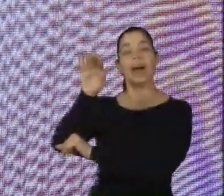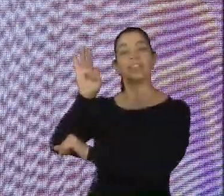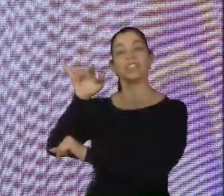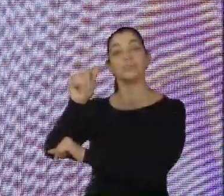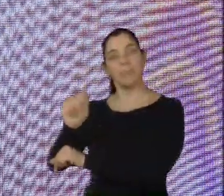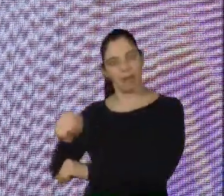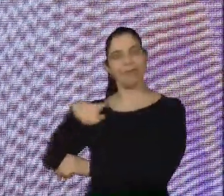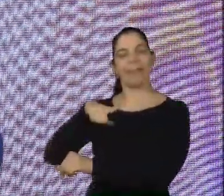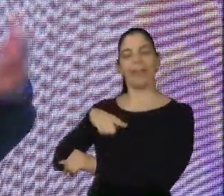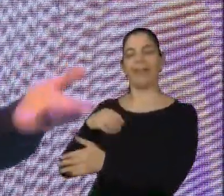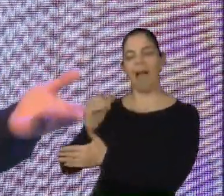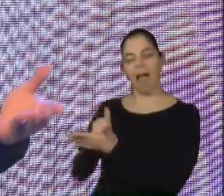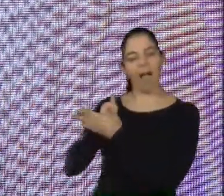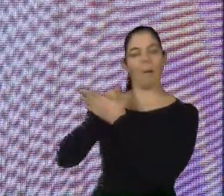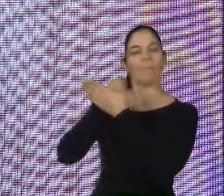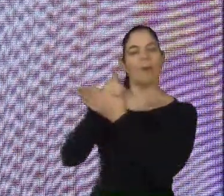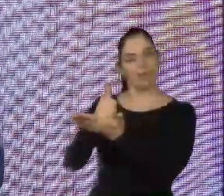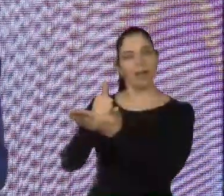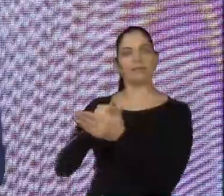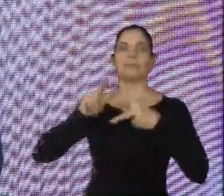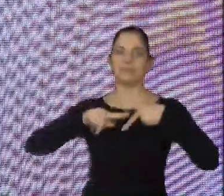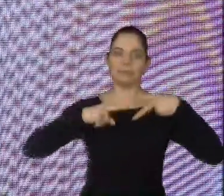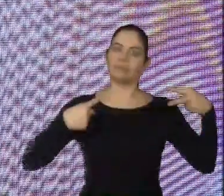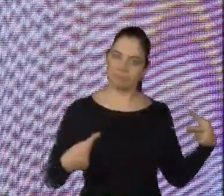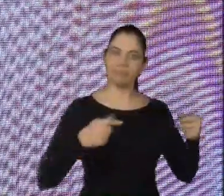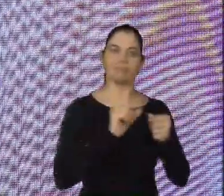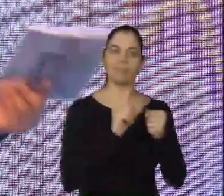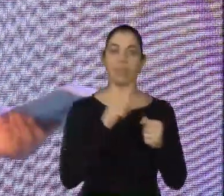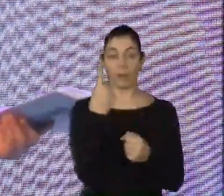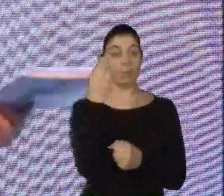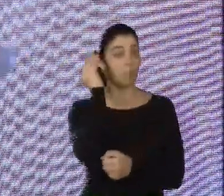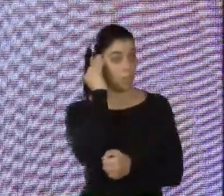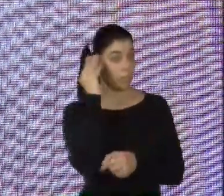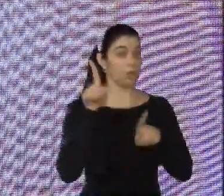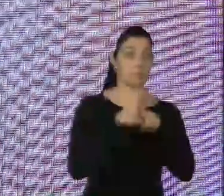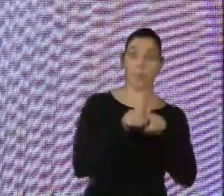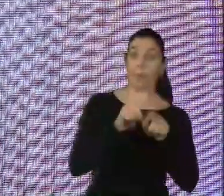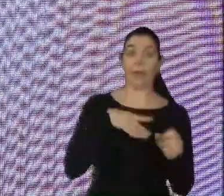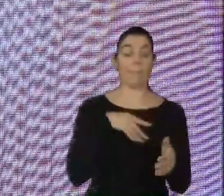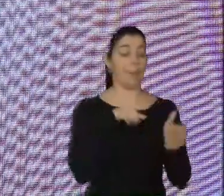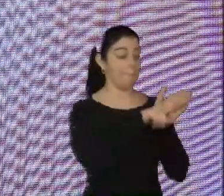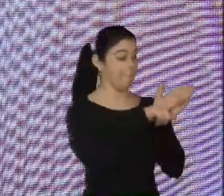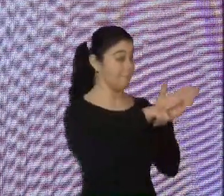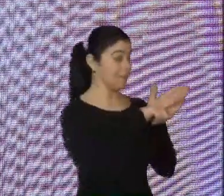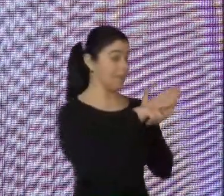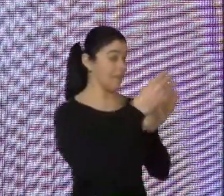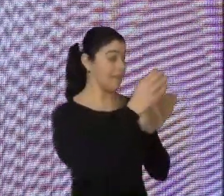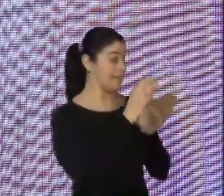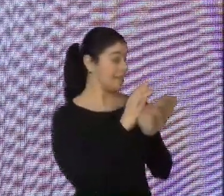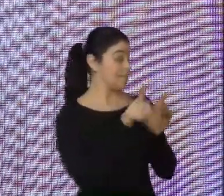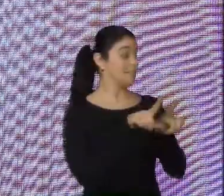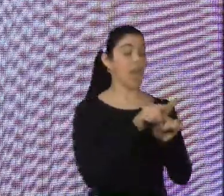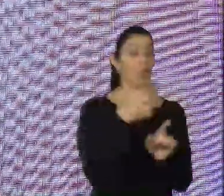projeto Cromossomo 21. Uma das nossas experiências, que se chama Expedição 21, está se transformando em uma pesquisa científica e vai acontecer em